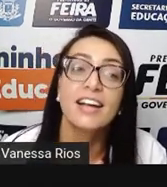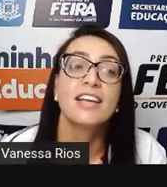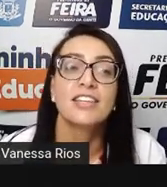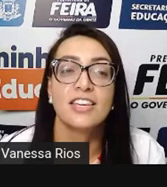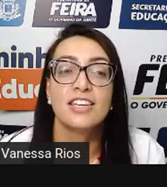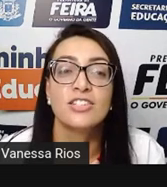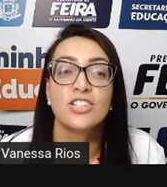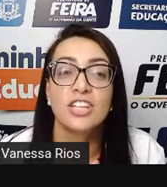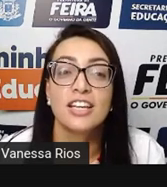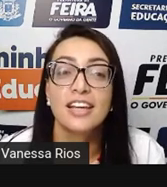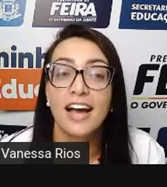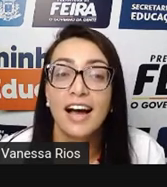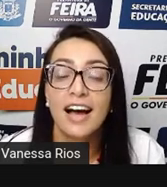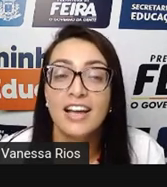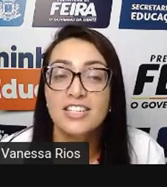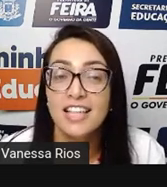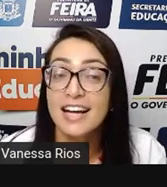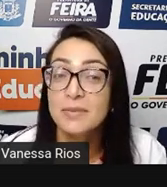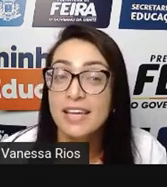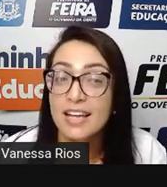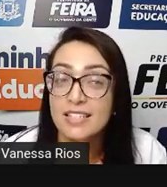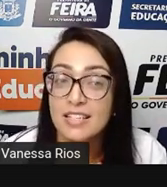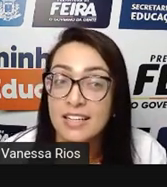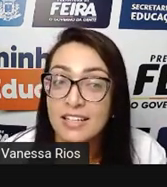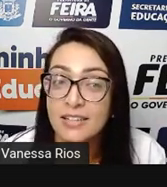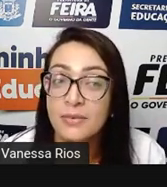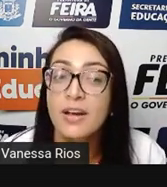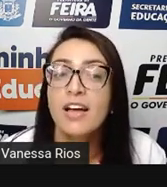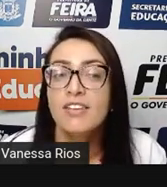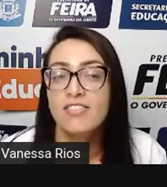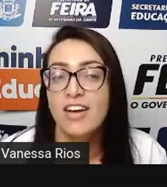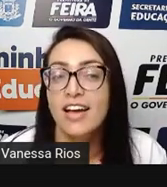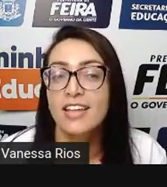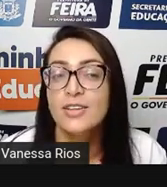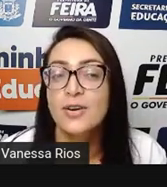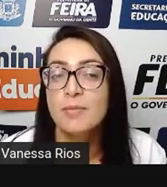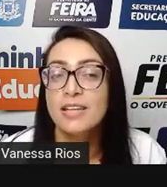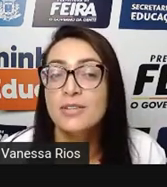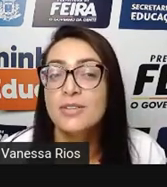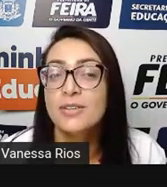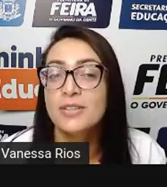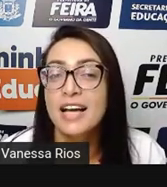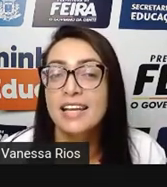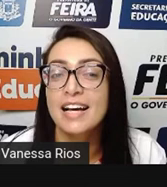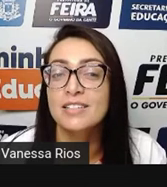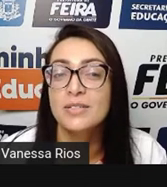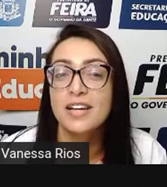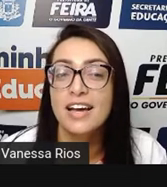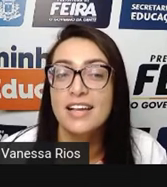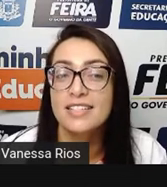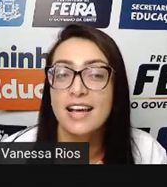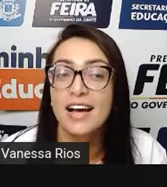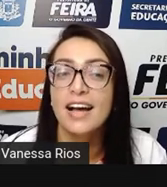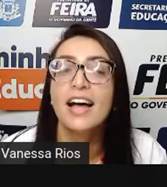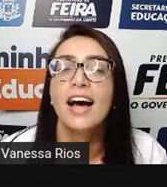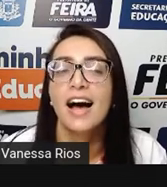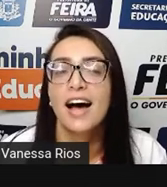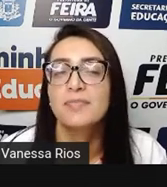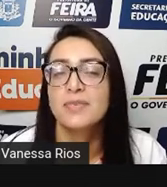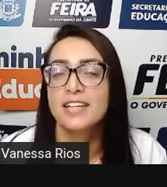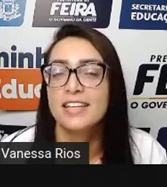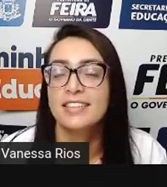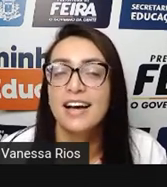Que indica estado e ação Fenômeno da natureza